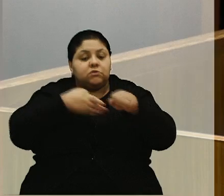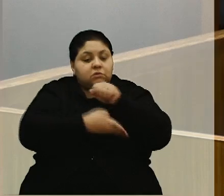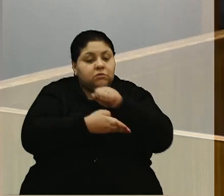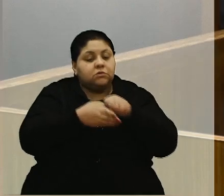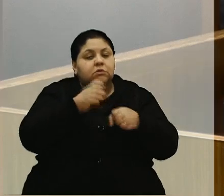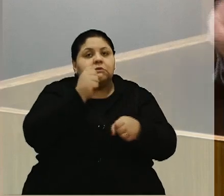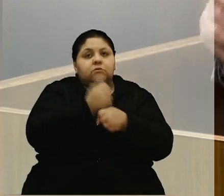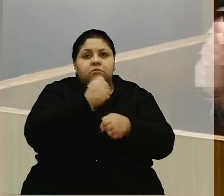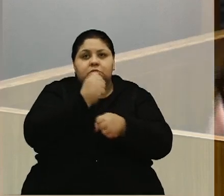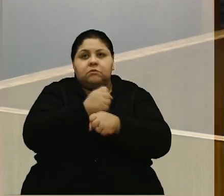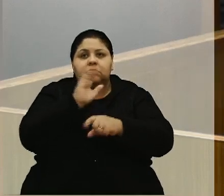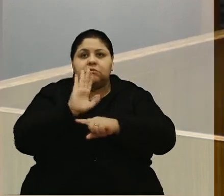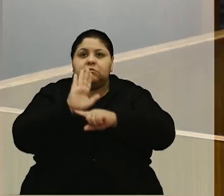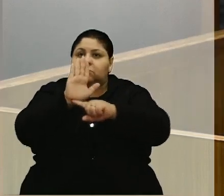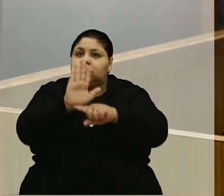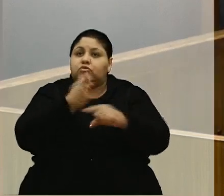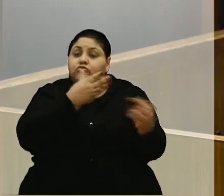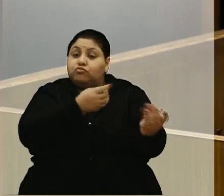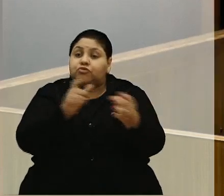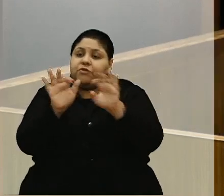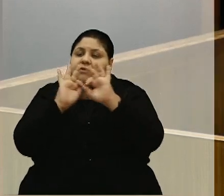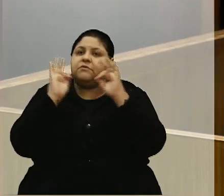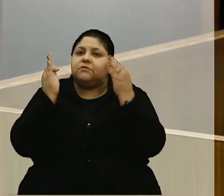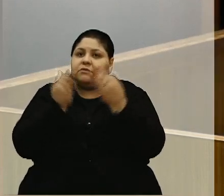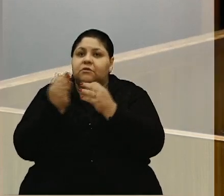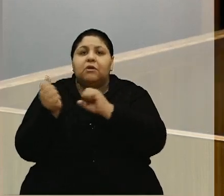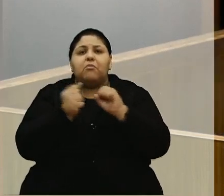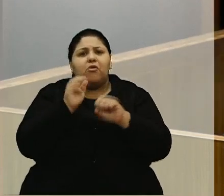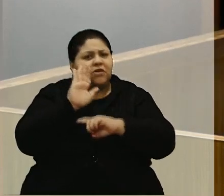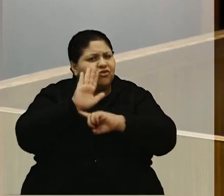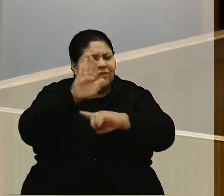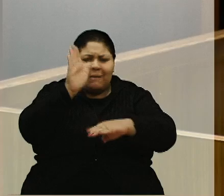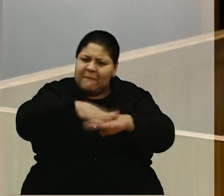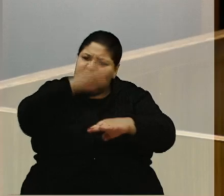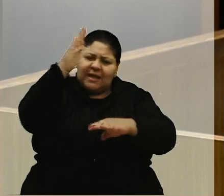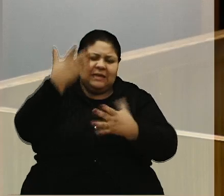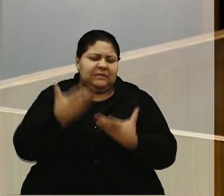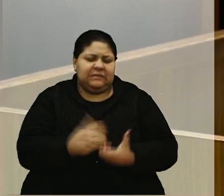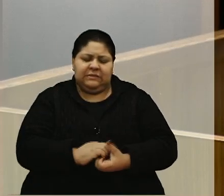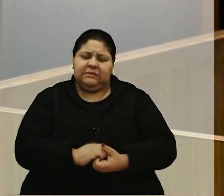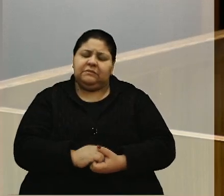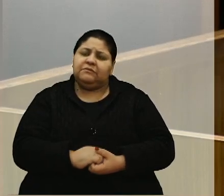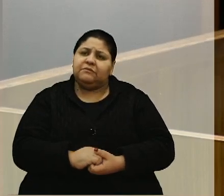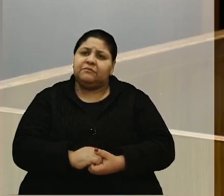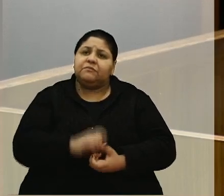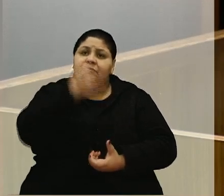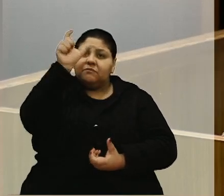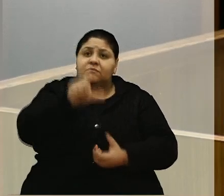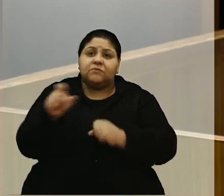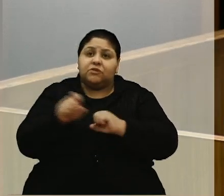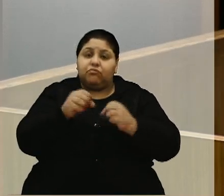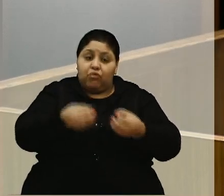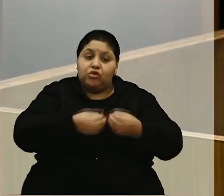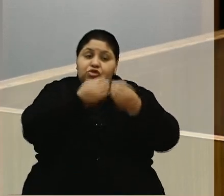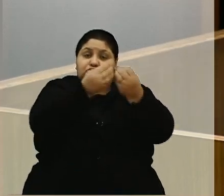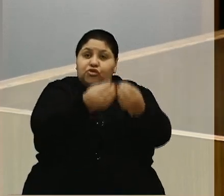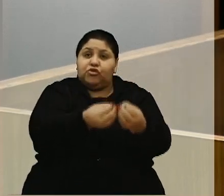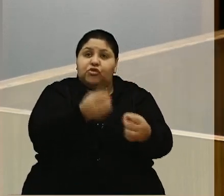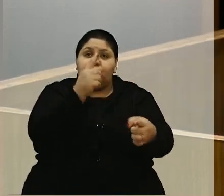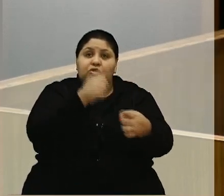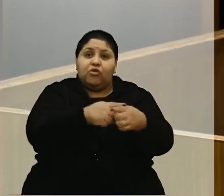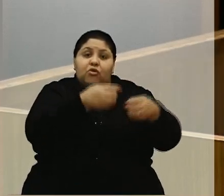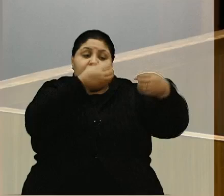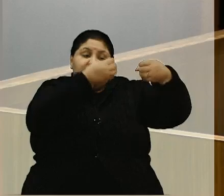ajudou centenas de famílias e pode ajudar muito mais. As pessoas podem doar, porque sobra três,